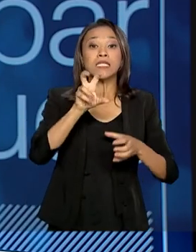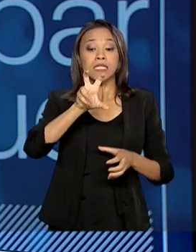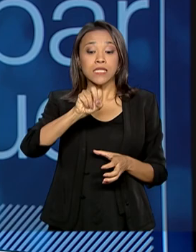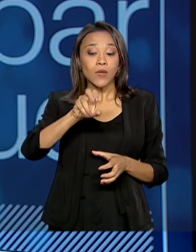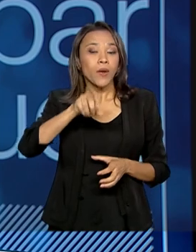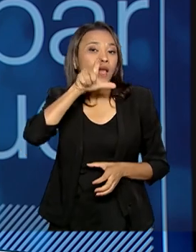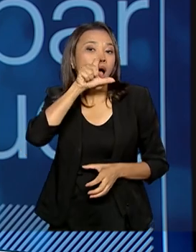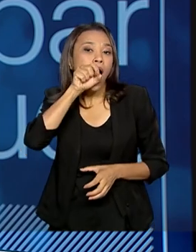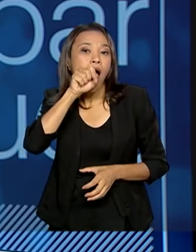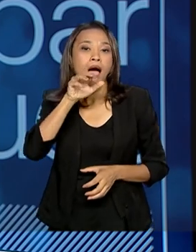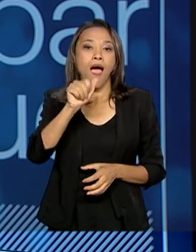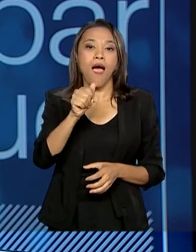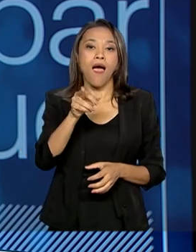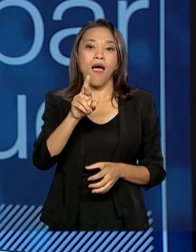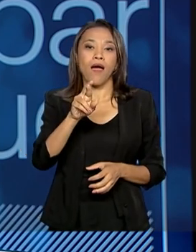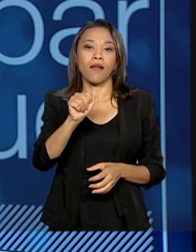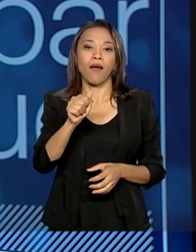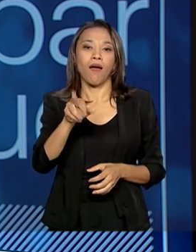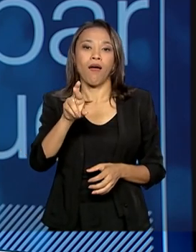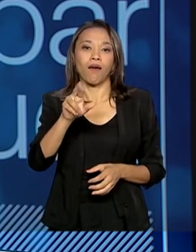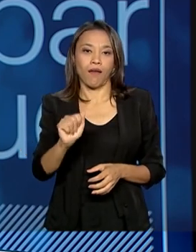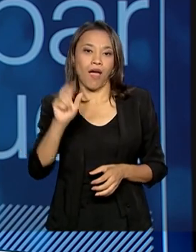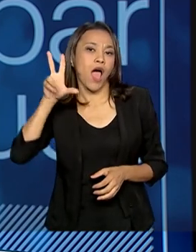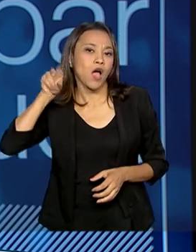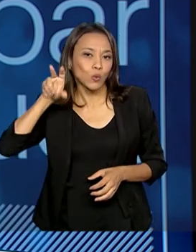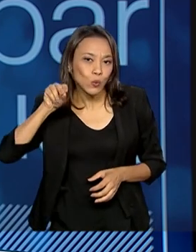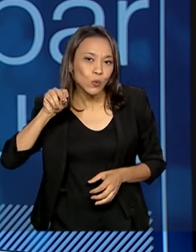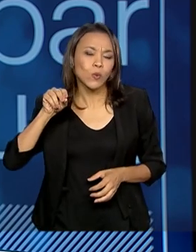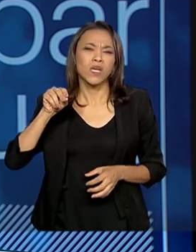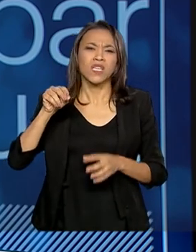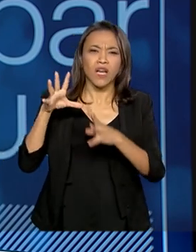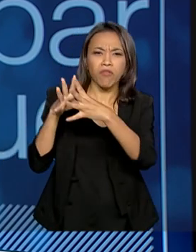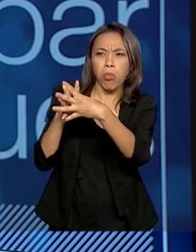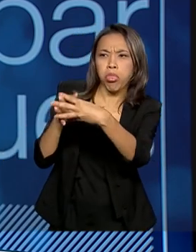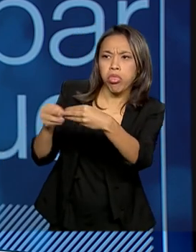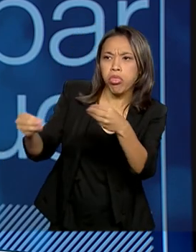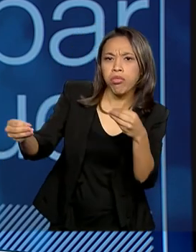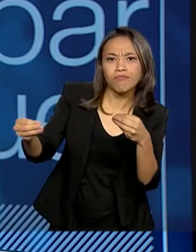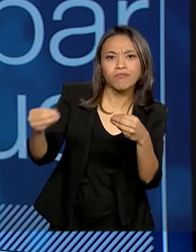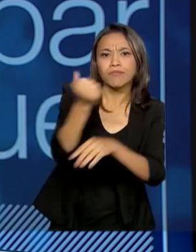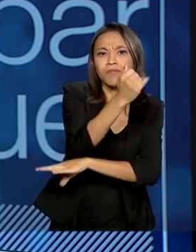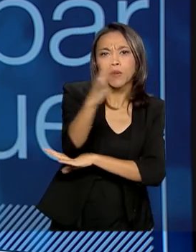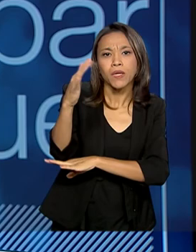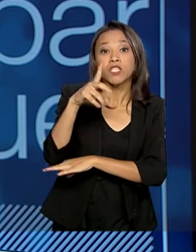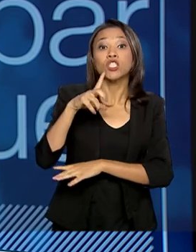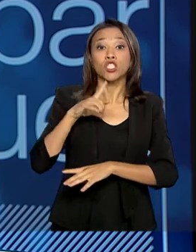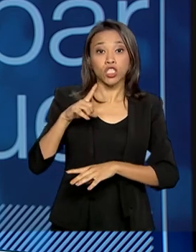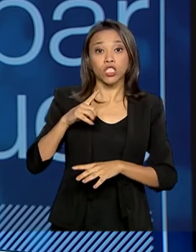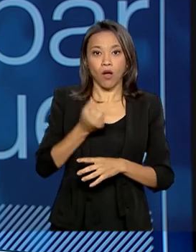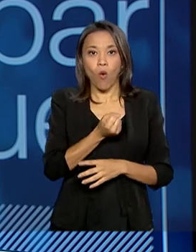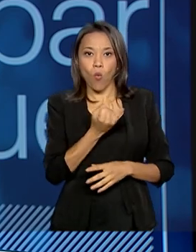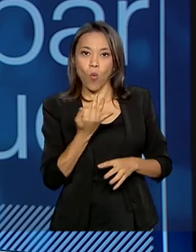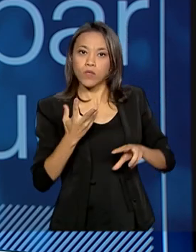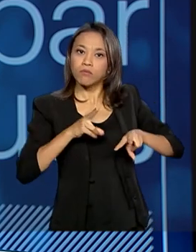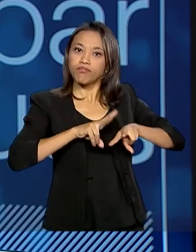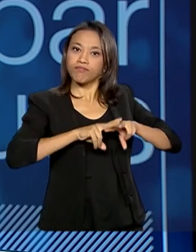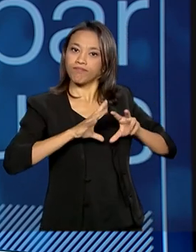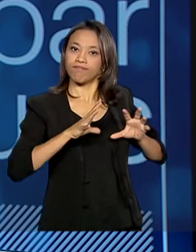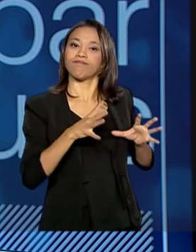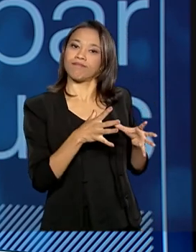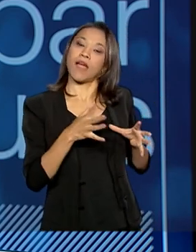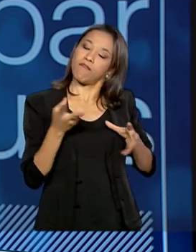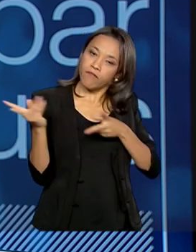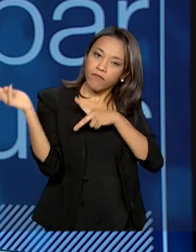É uma espécie que estava em extinção da natureza, só tinha em cativeiro, em torno de 180 e a gente vem trazendo da Alemanha